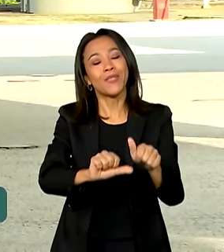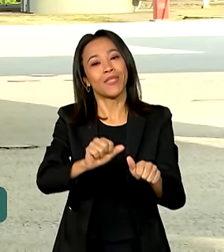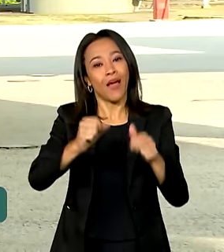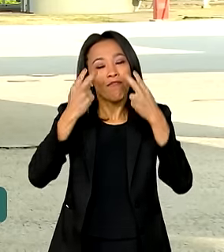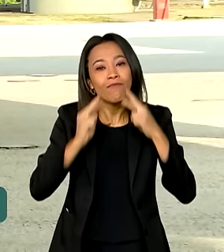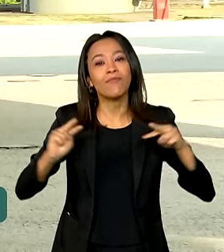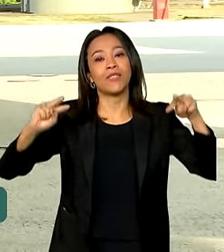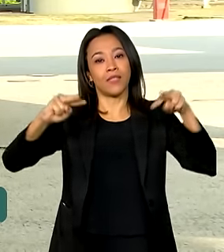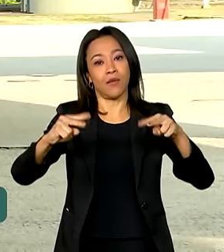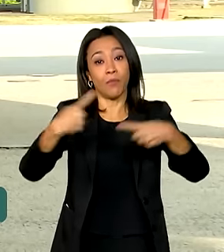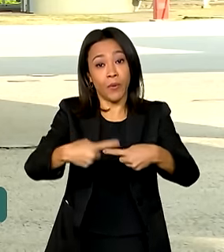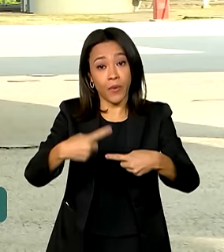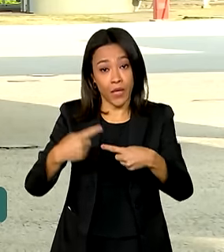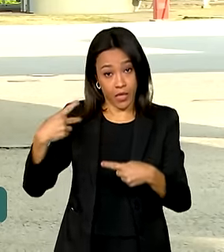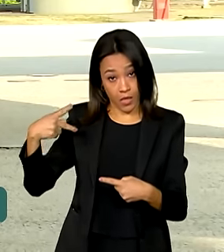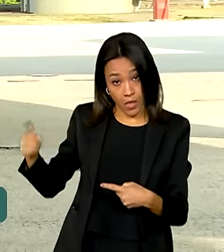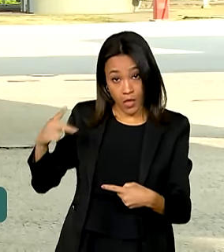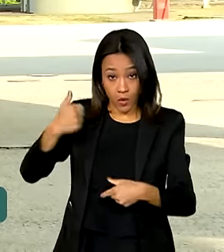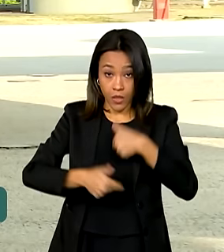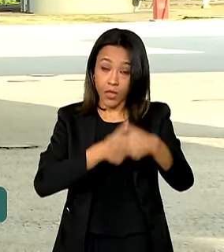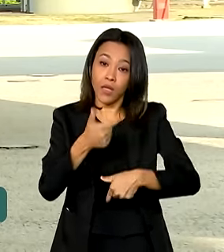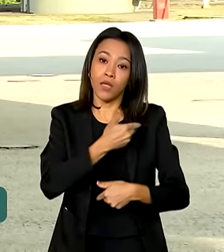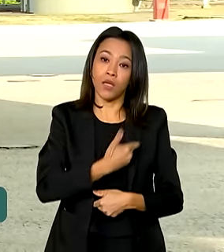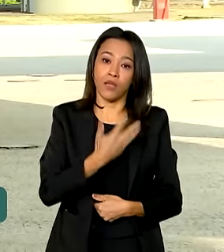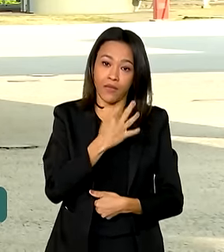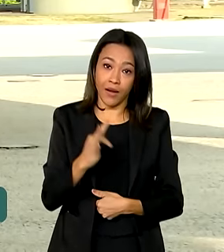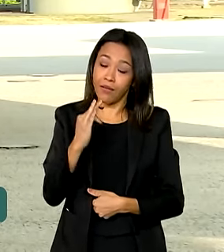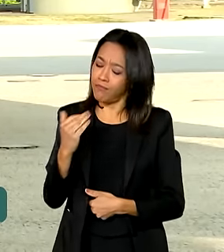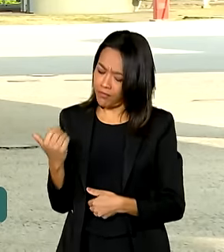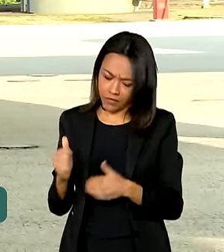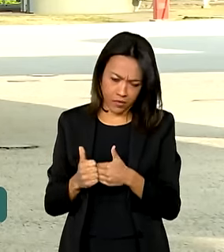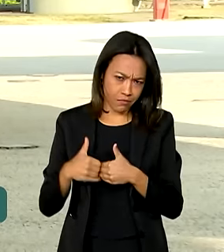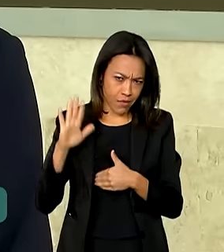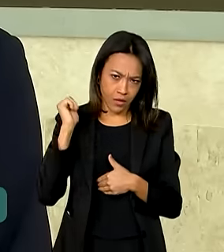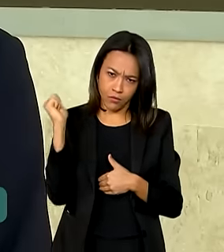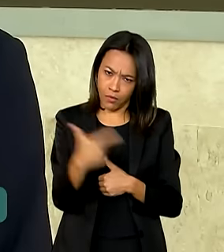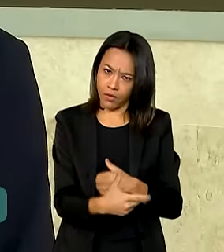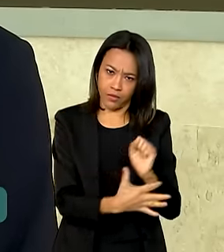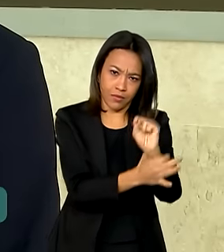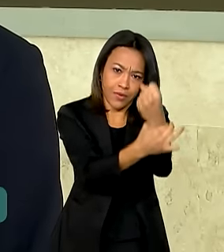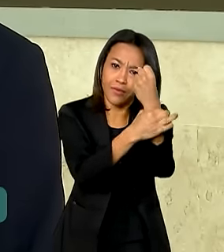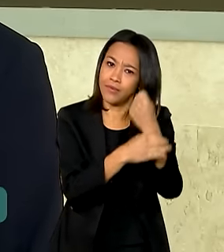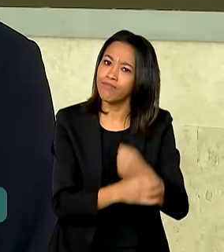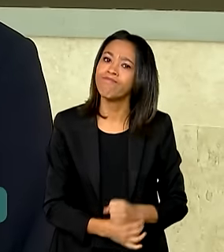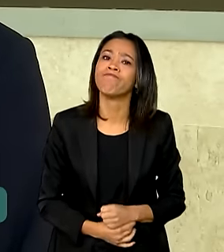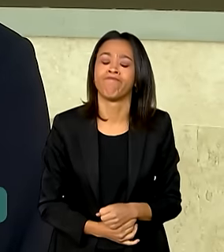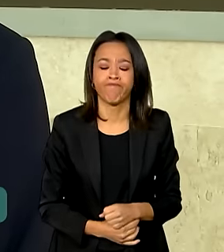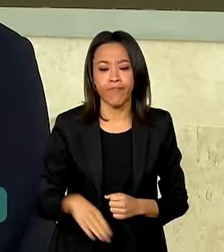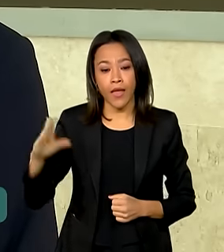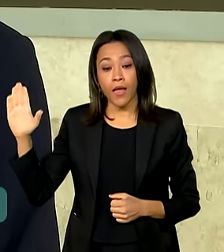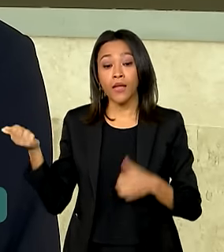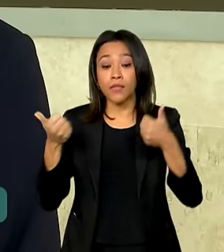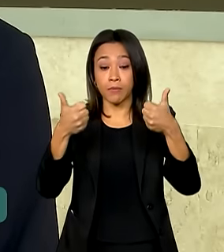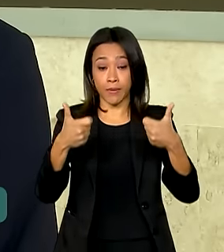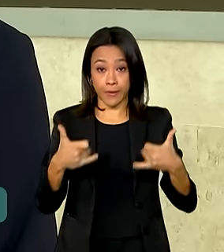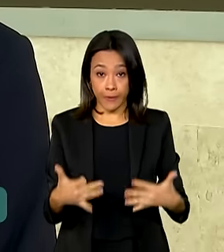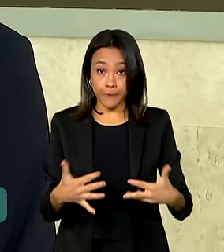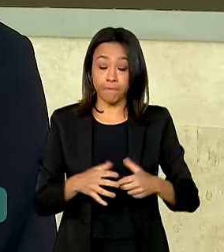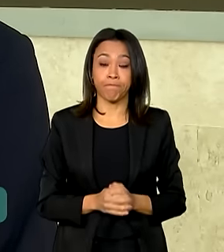atuação do governo federal deve ir muito além da questão da segurança. Se pretende também ter um outro enfoque na